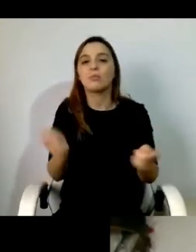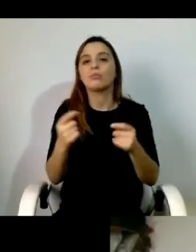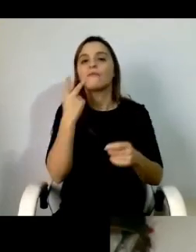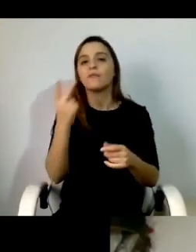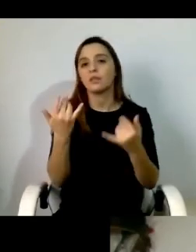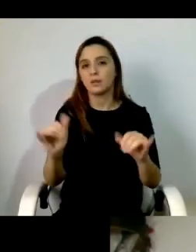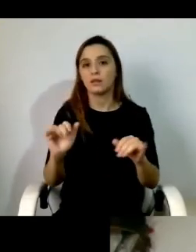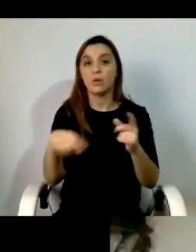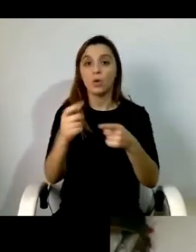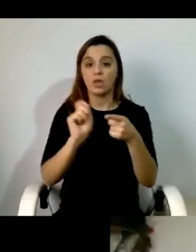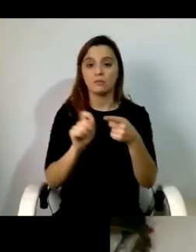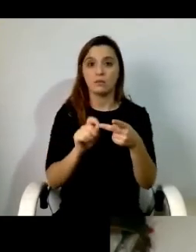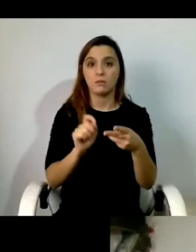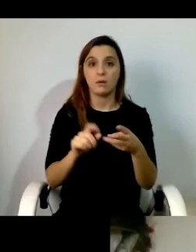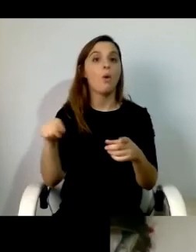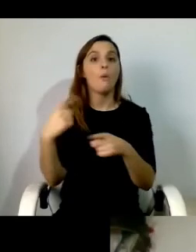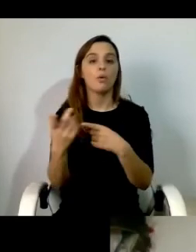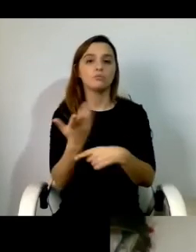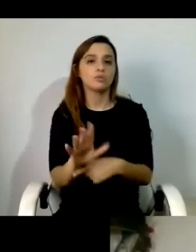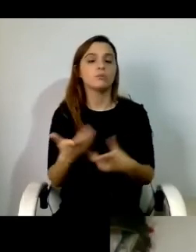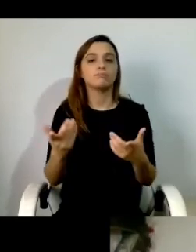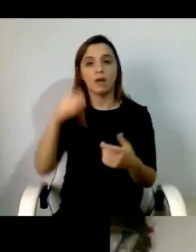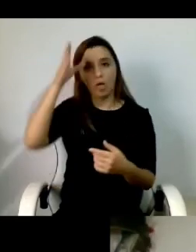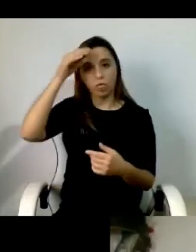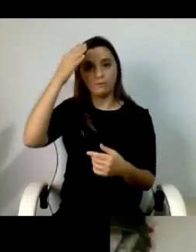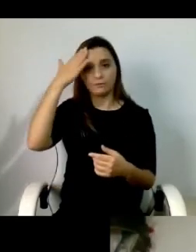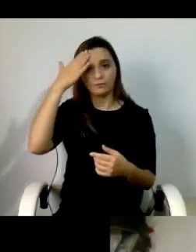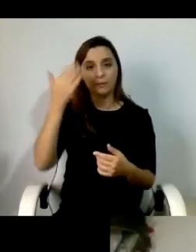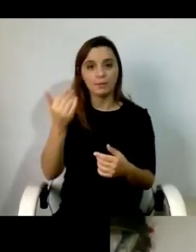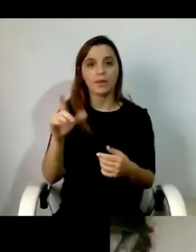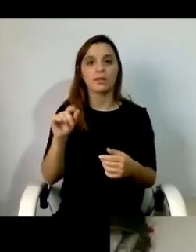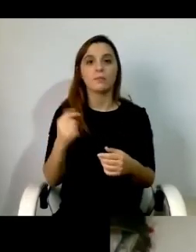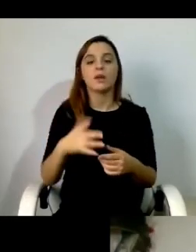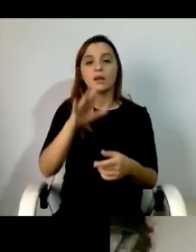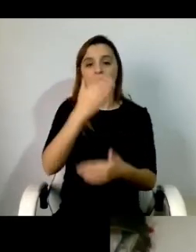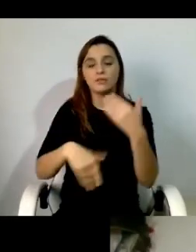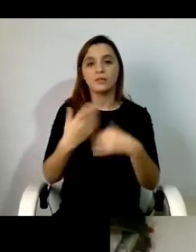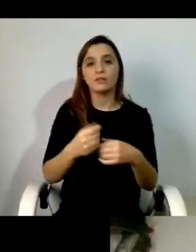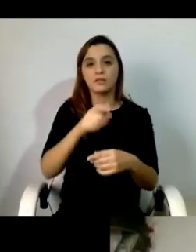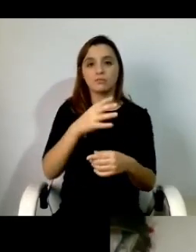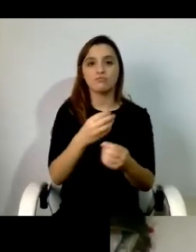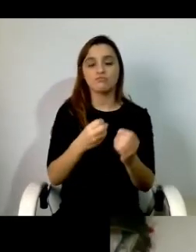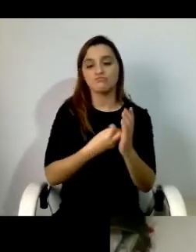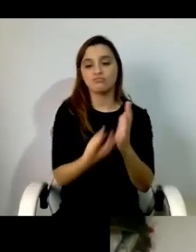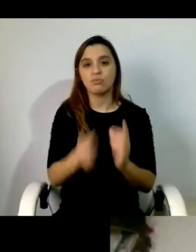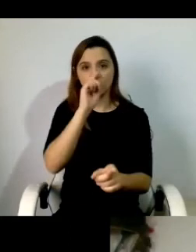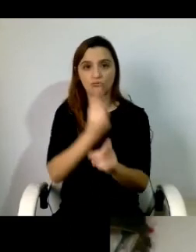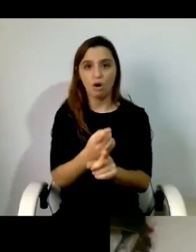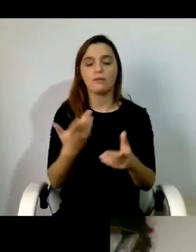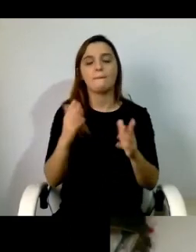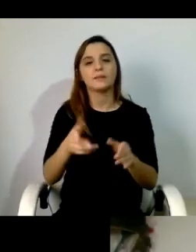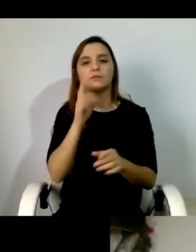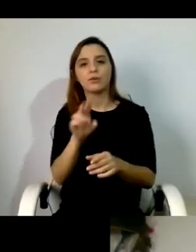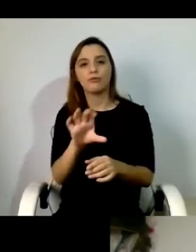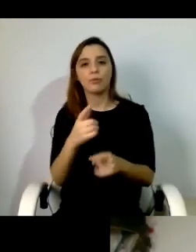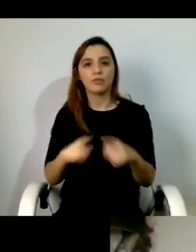tipologias como é o caso da ciência intelectual e multideficiência as coisas têm que ser vistas de maneira diferente o grande investimento no